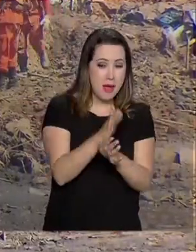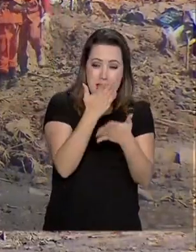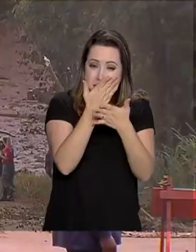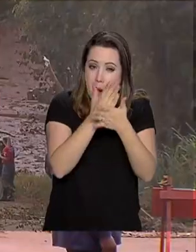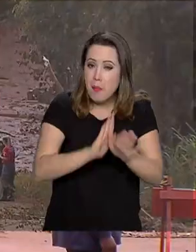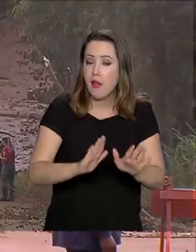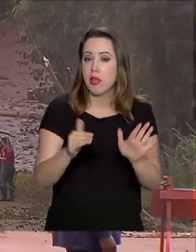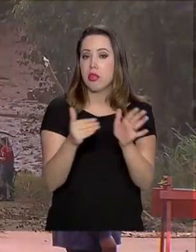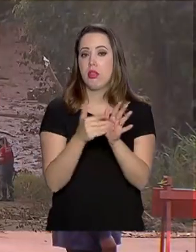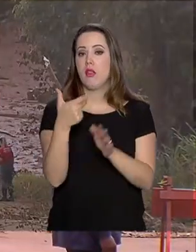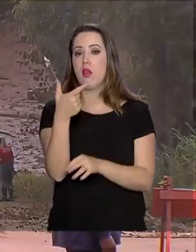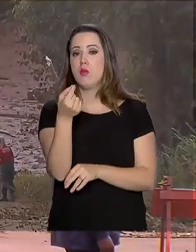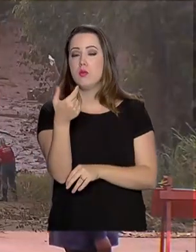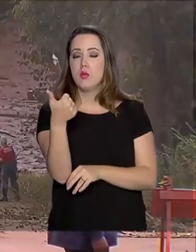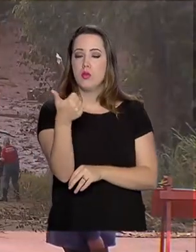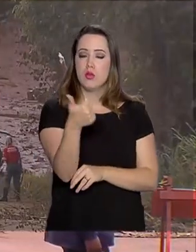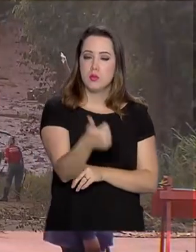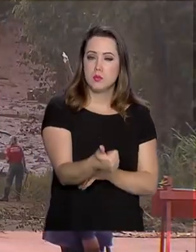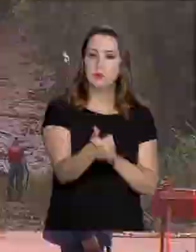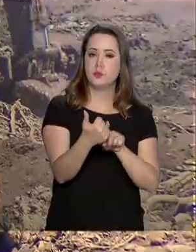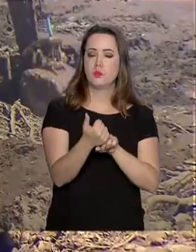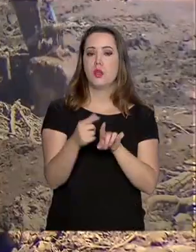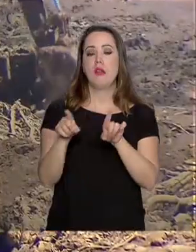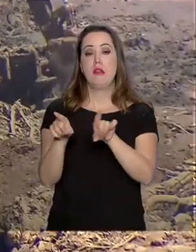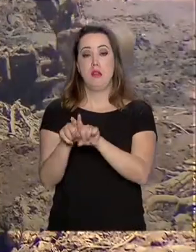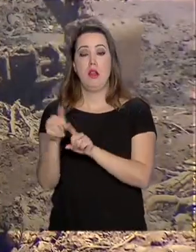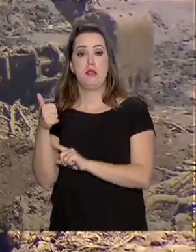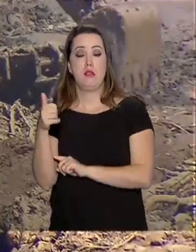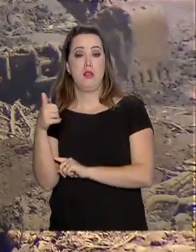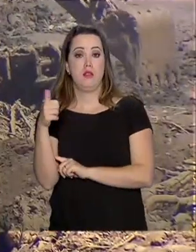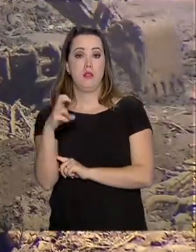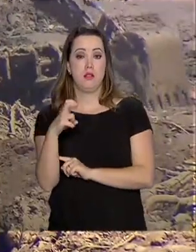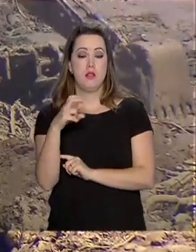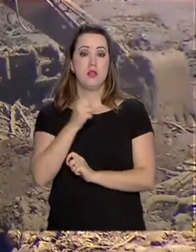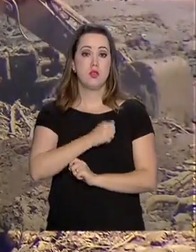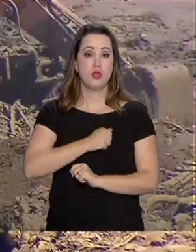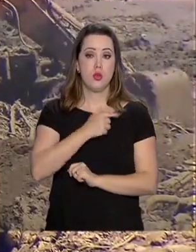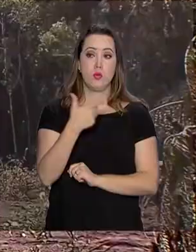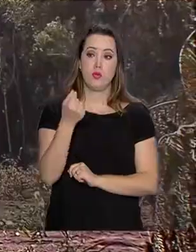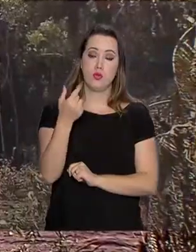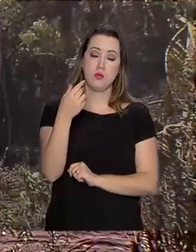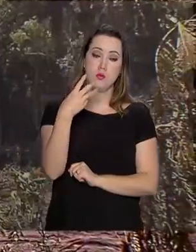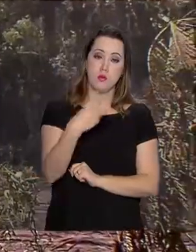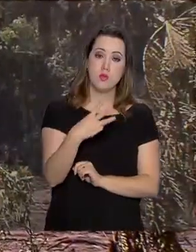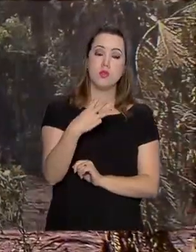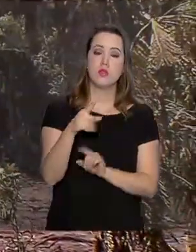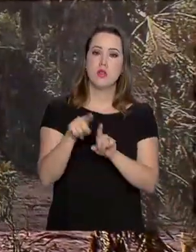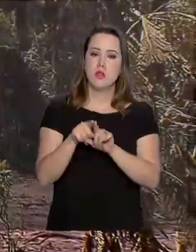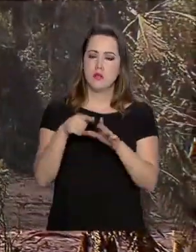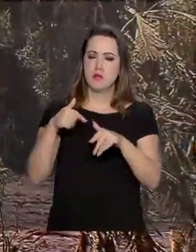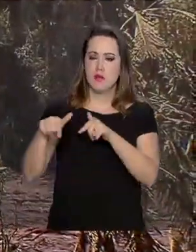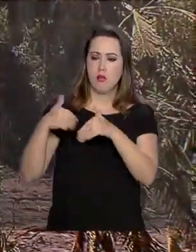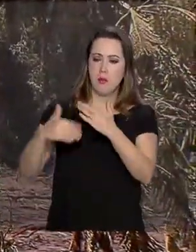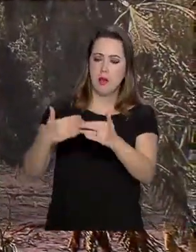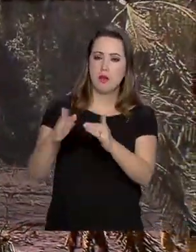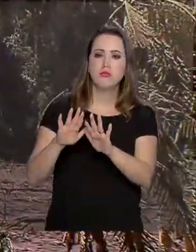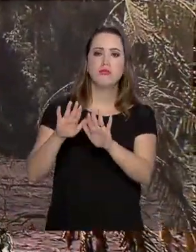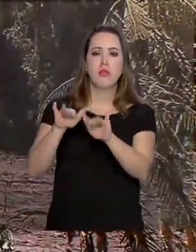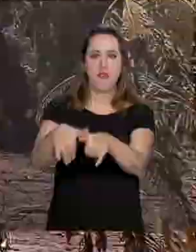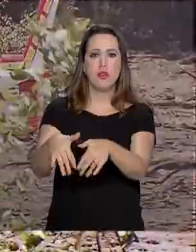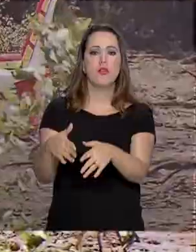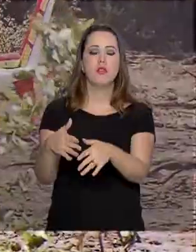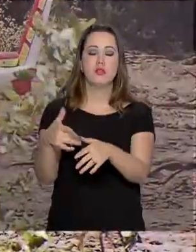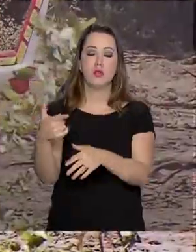2021 e as que estão em funcionamento até 15 de agosto de 2023. A medida da Agência Nacional de